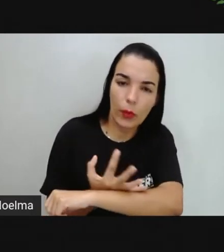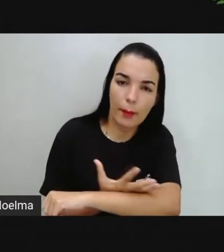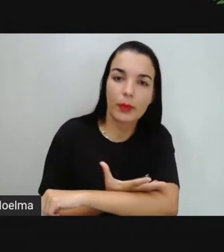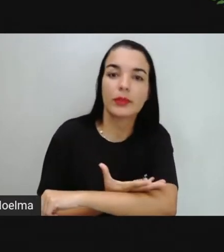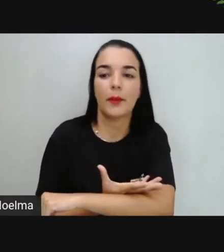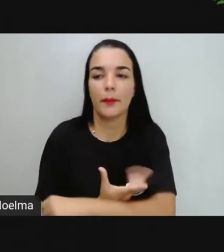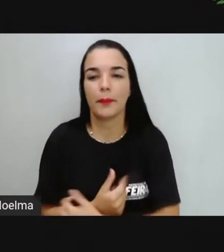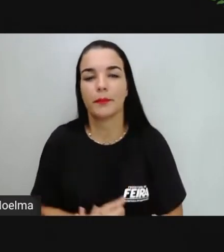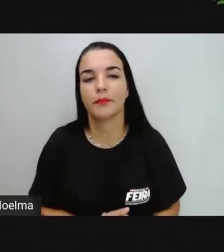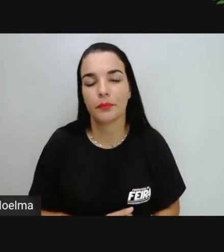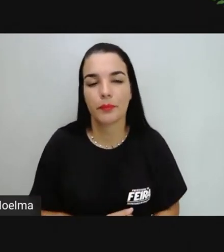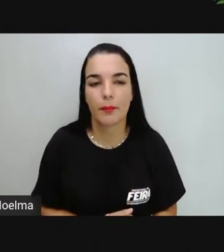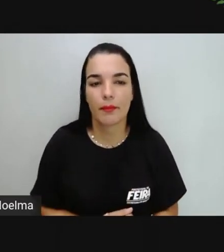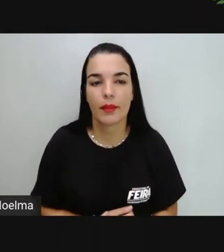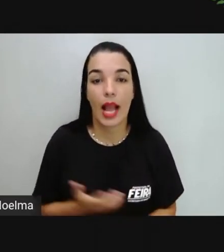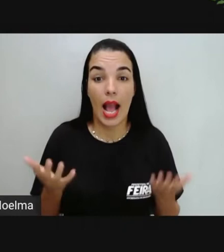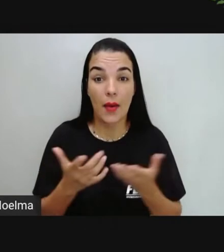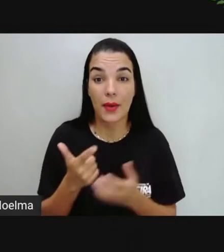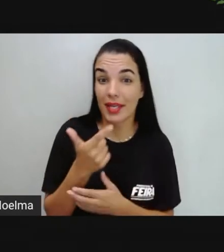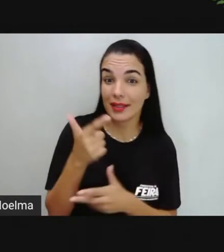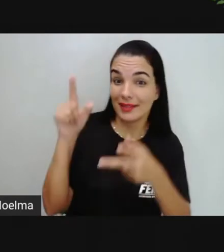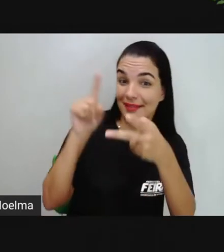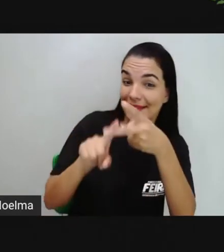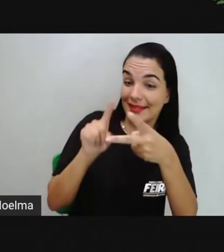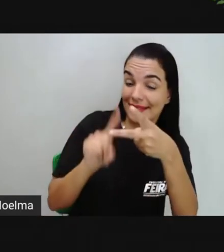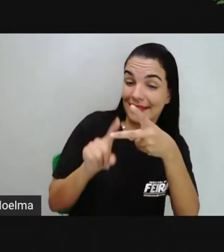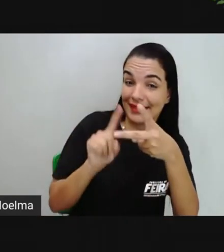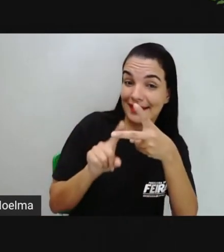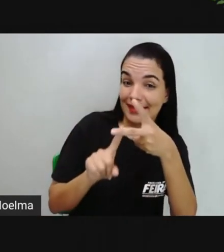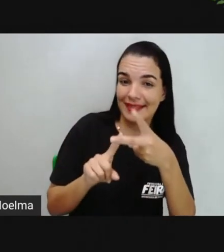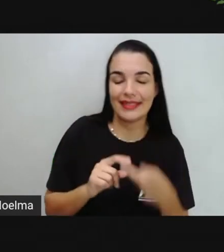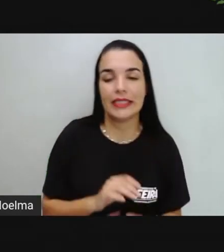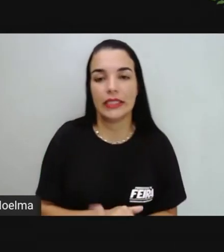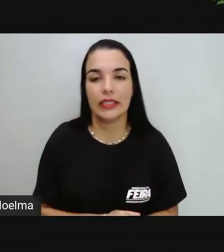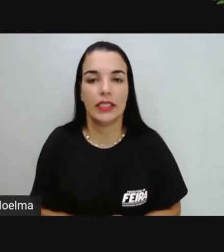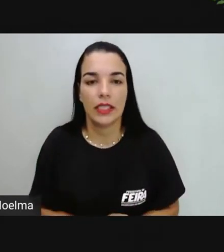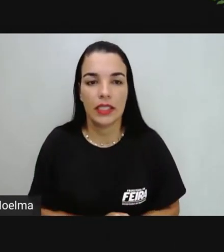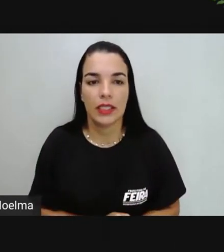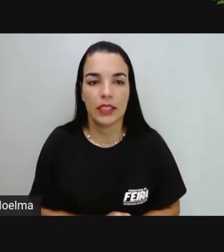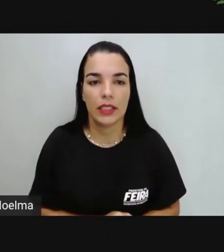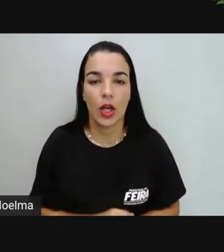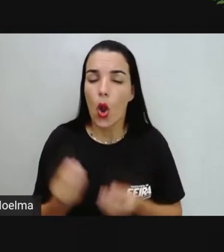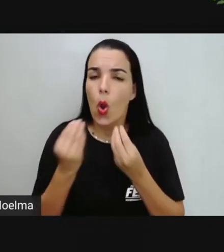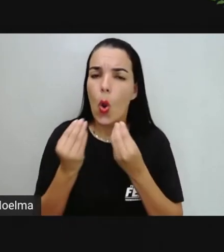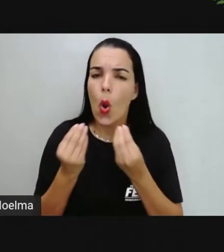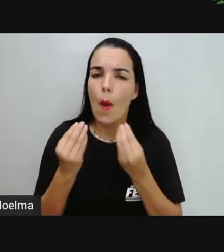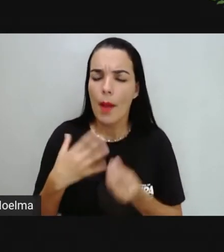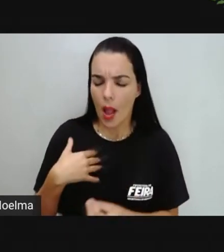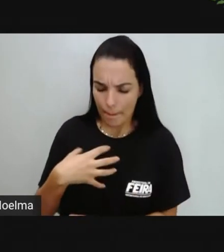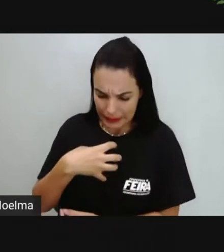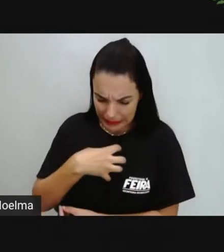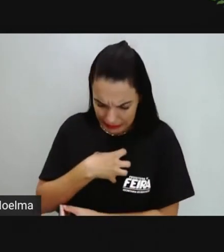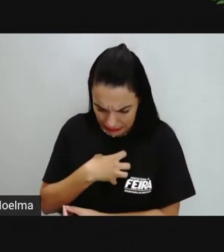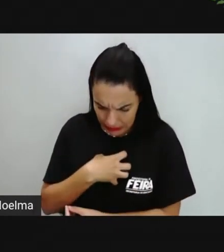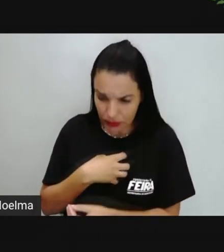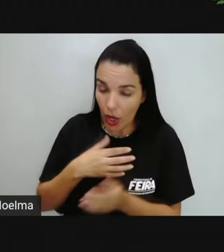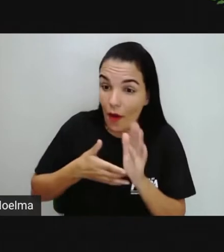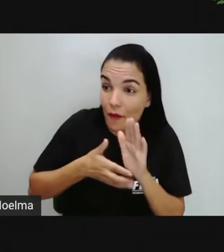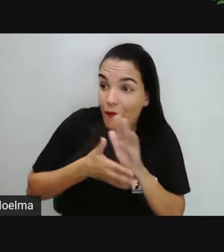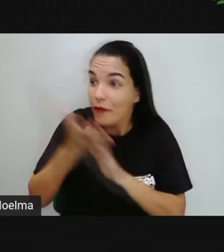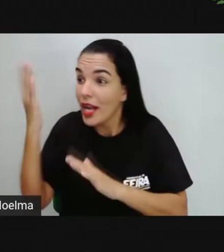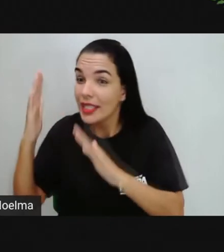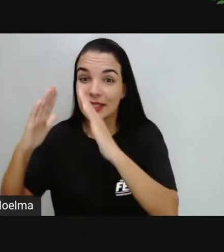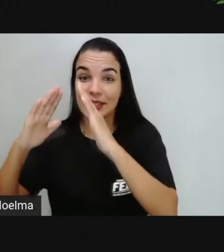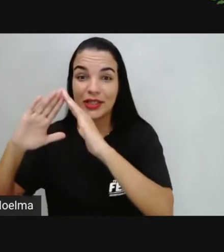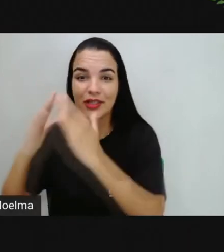gente sente. Vamos para a segunda situação. Como me sinto quando eu vou à escola?